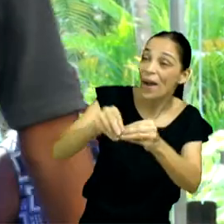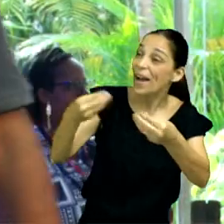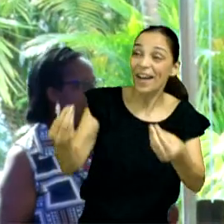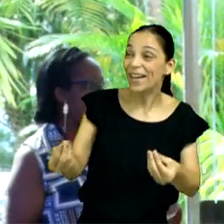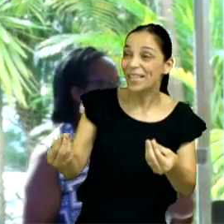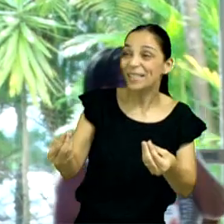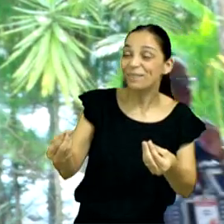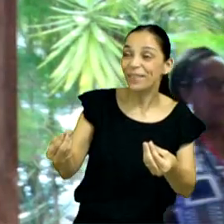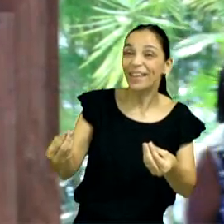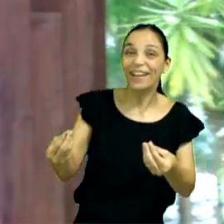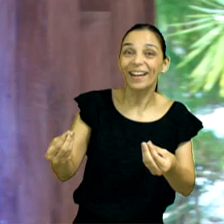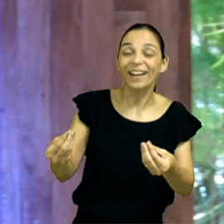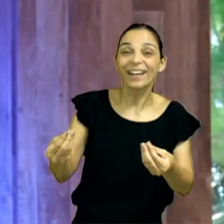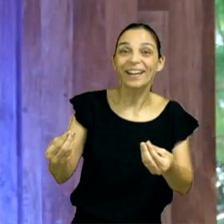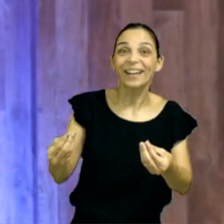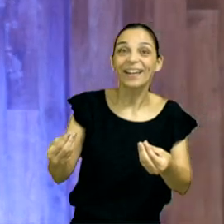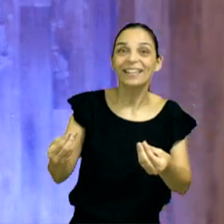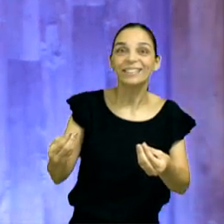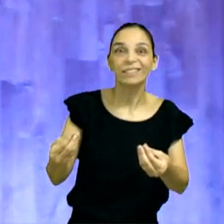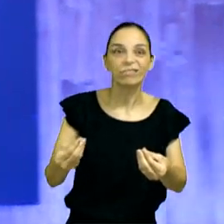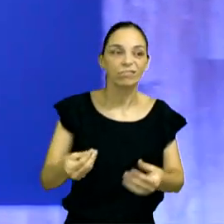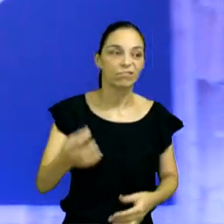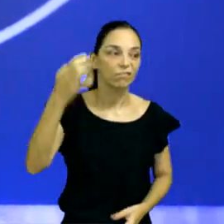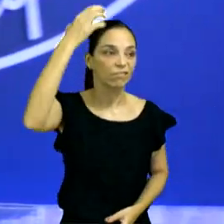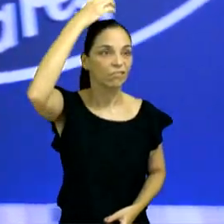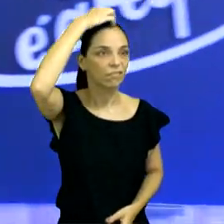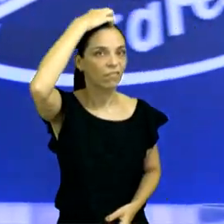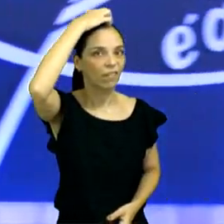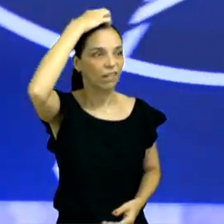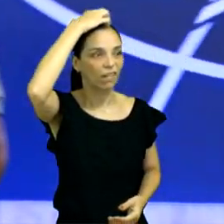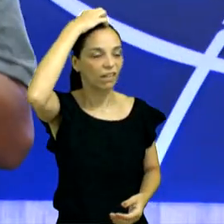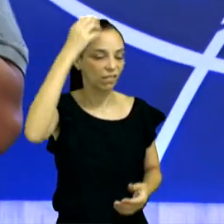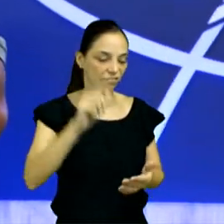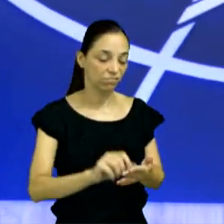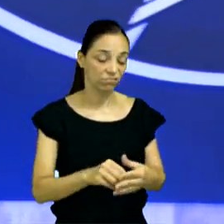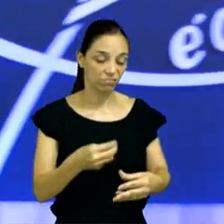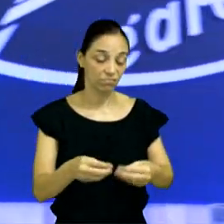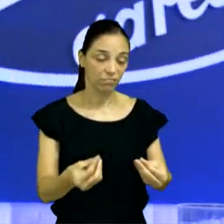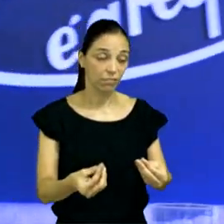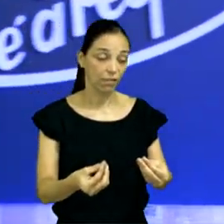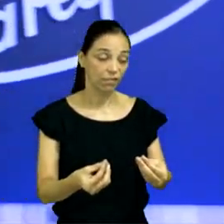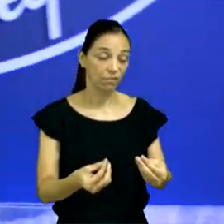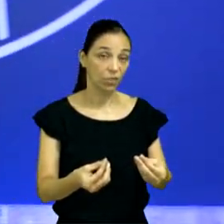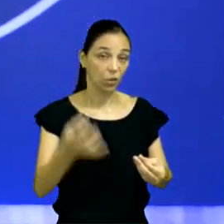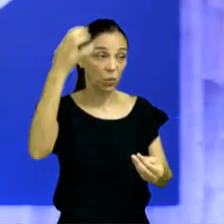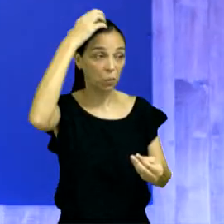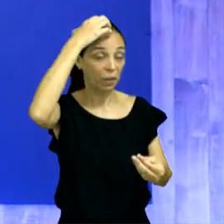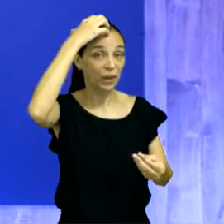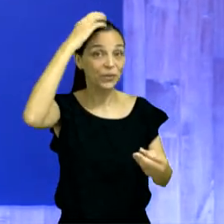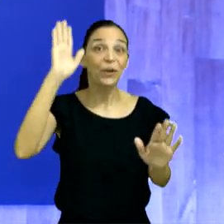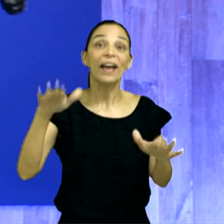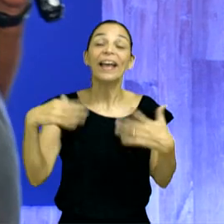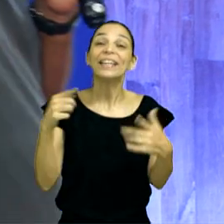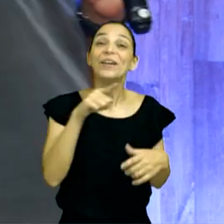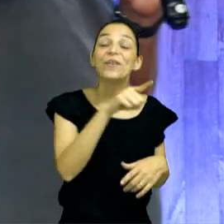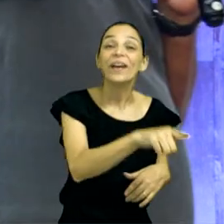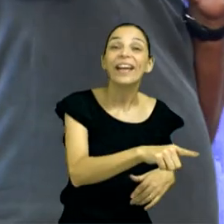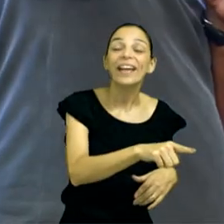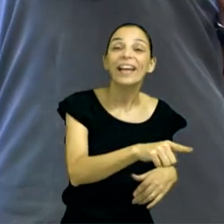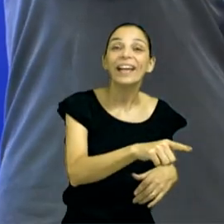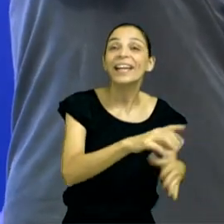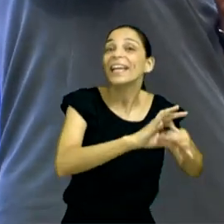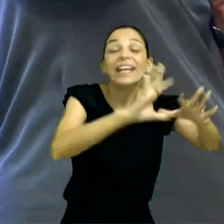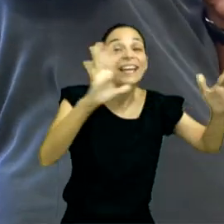É só abrir o outro papel e o rei abriu lá, condenado, culpado. Logo, ele estava inocentado.